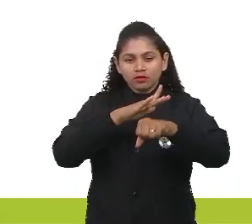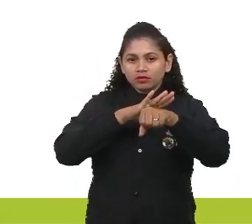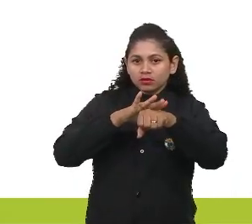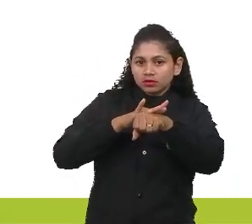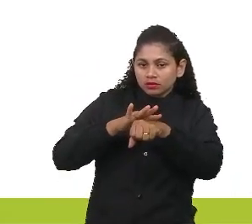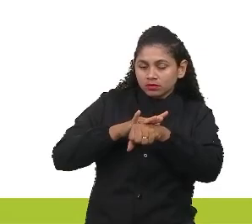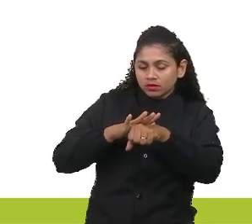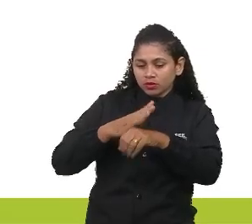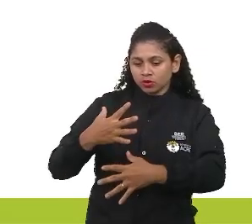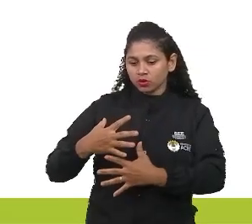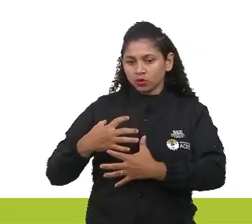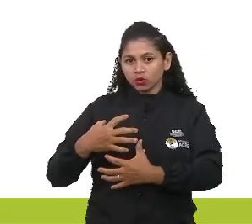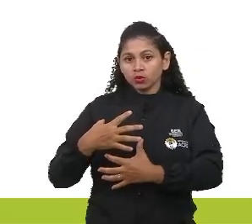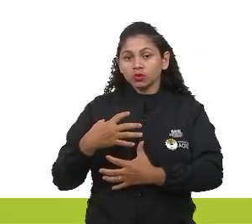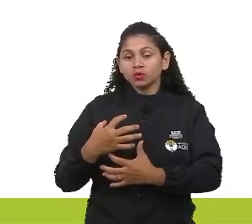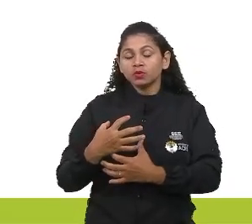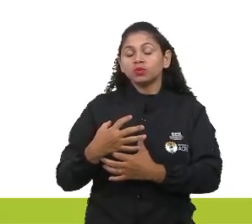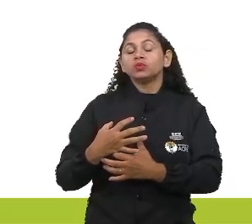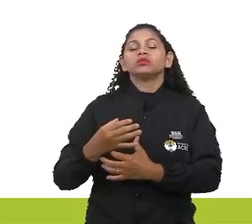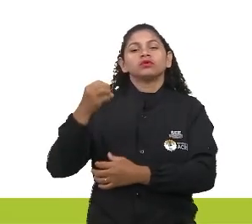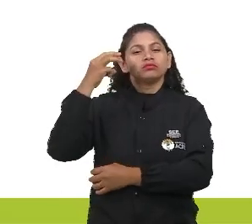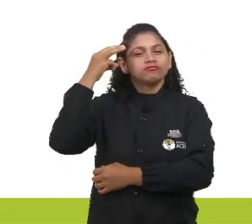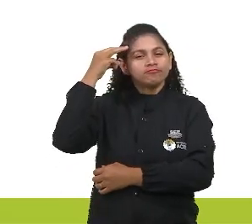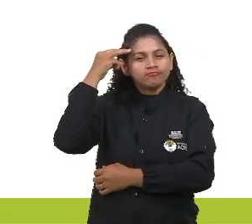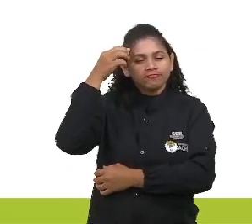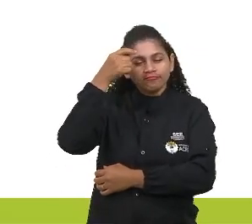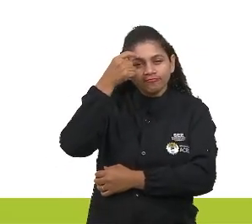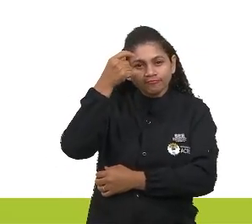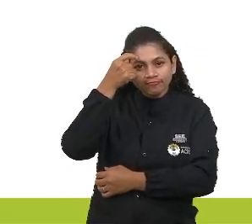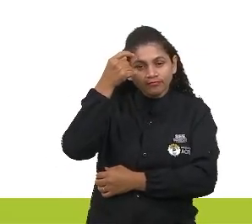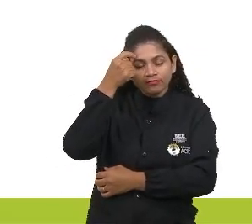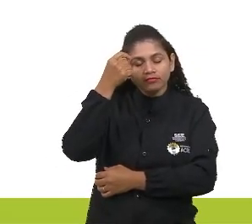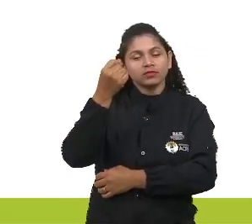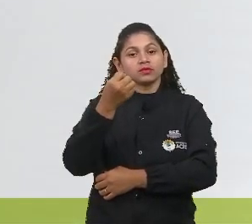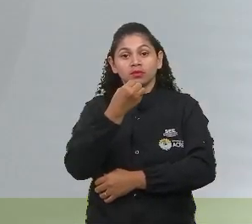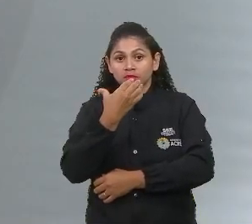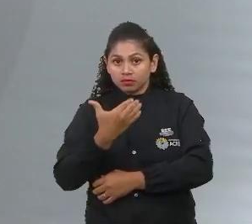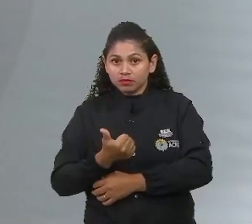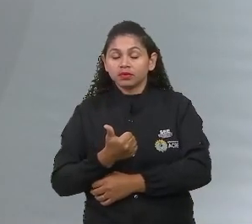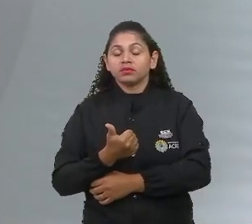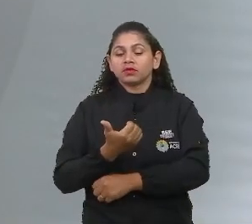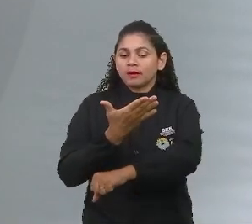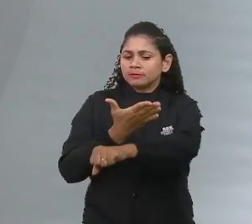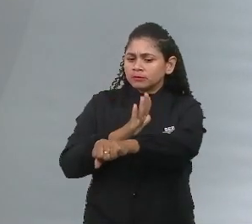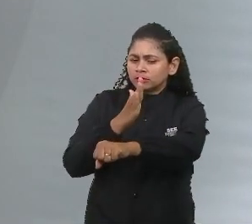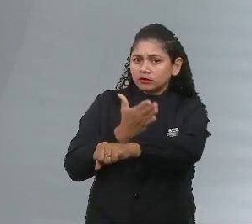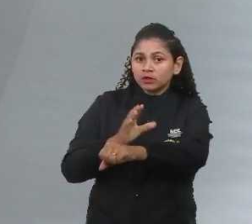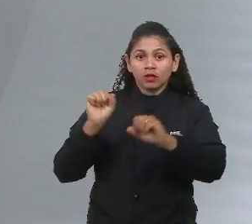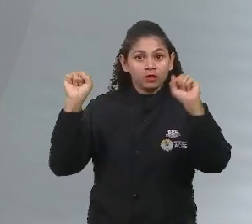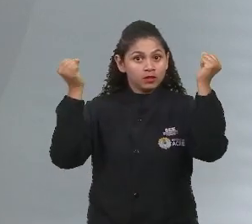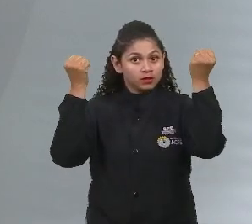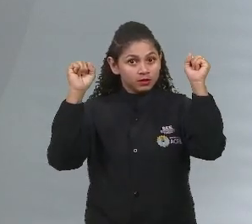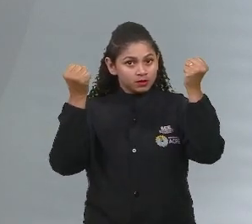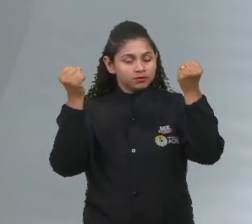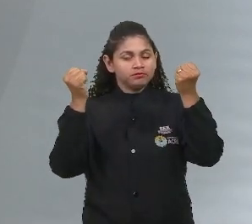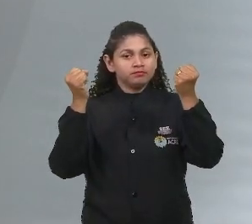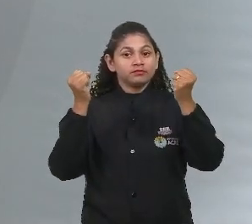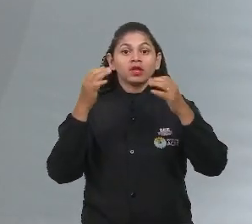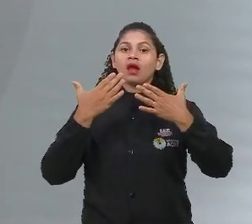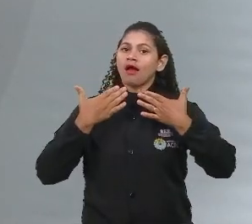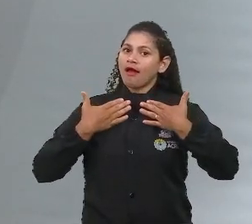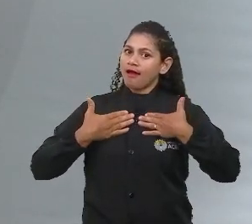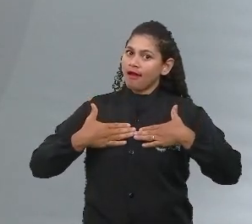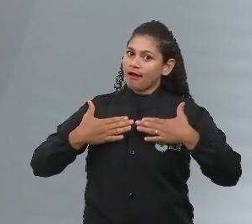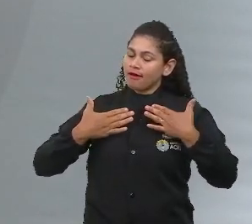estado de saúde física e mental, é fundamental a realização de práticas corporais. Acabou a aula, um beijo, calma, respira.